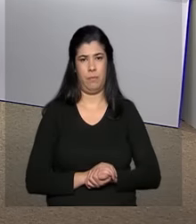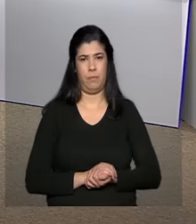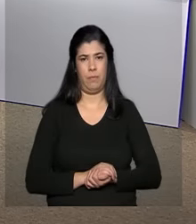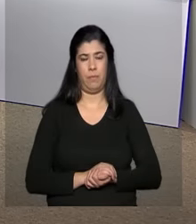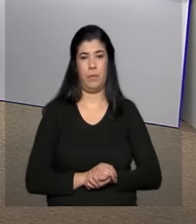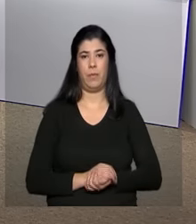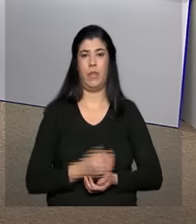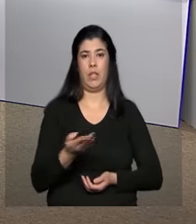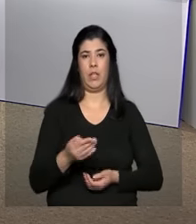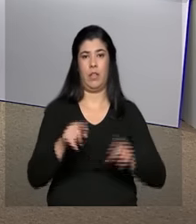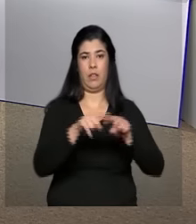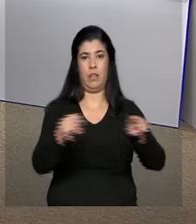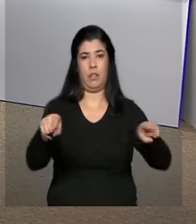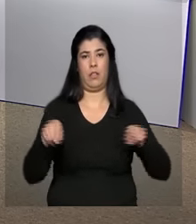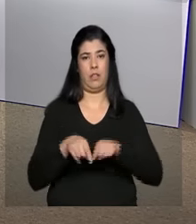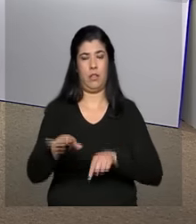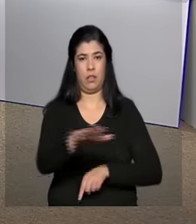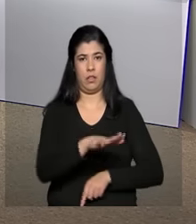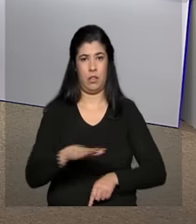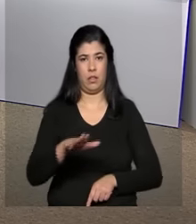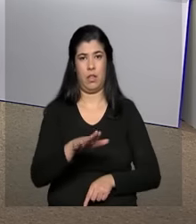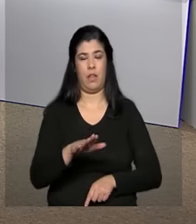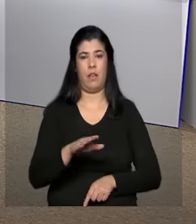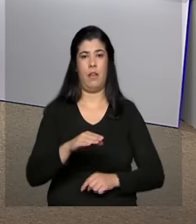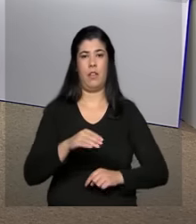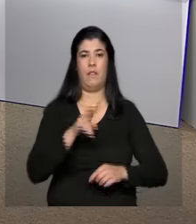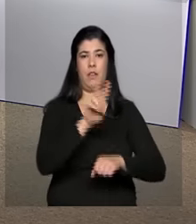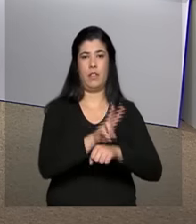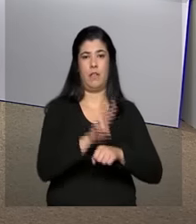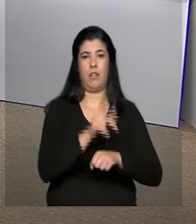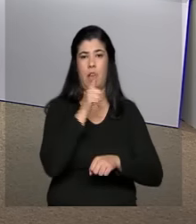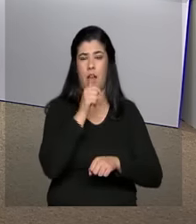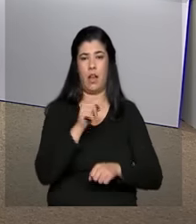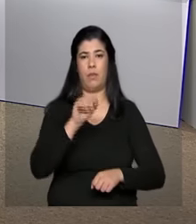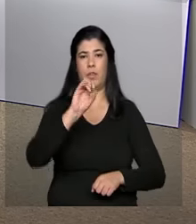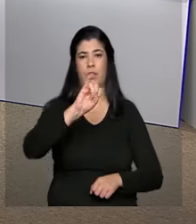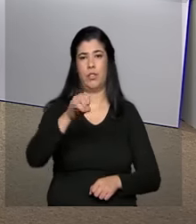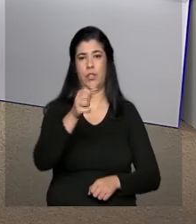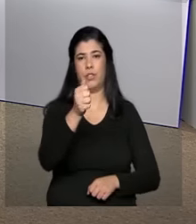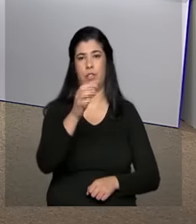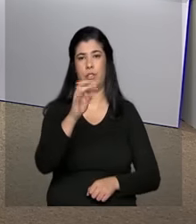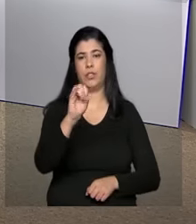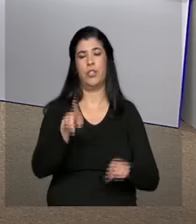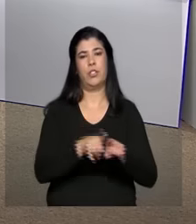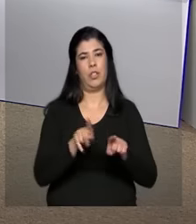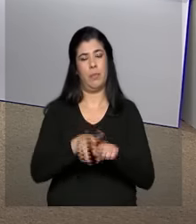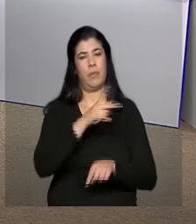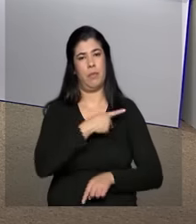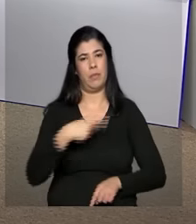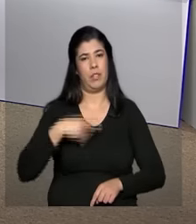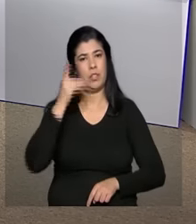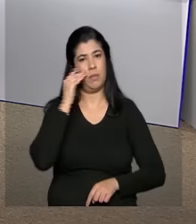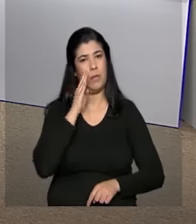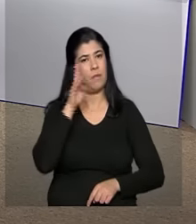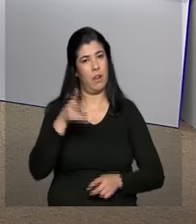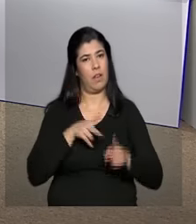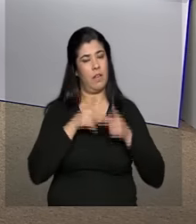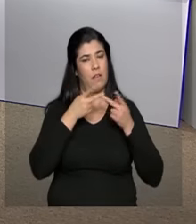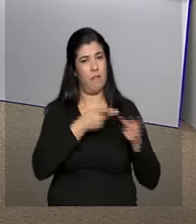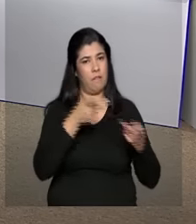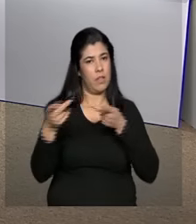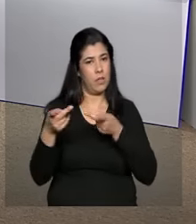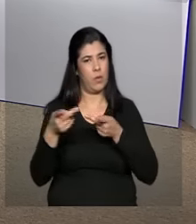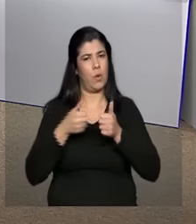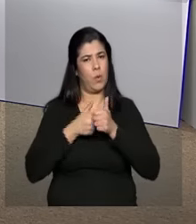O canteiro de obras da barragem de Jati, no Ceará, foi outro local visitado no ano passado pela presidenta Dilma Rousseff. Ela